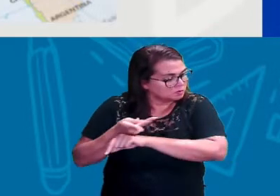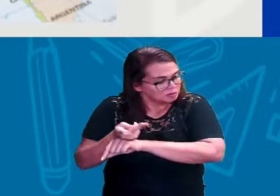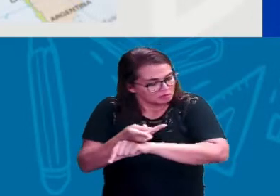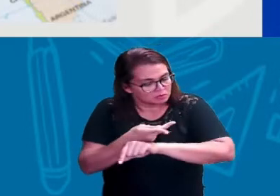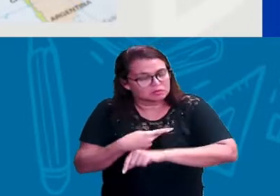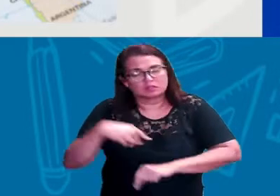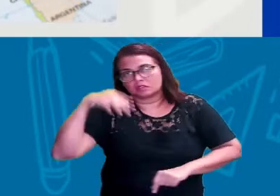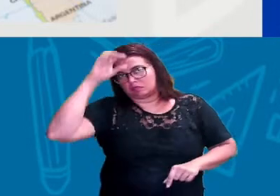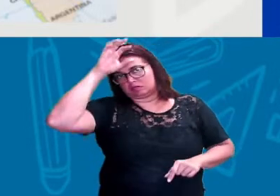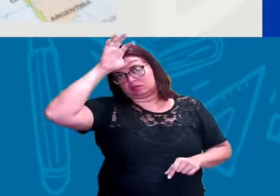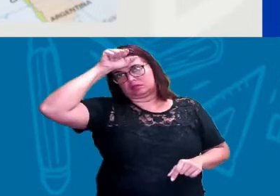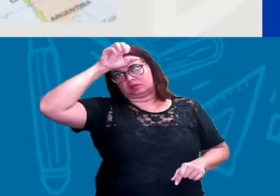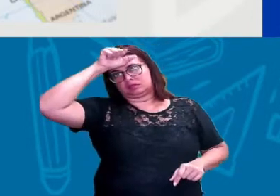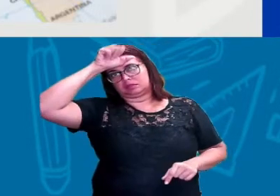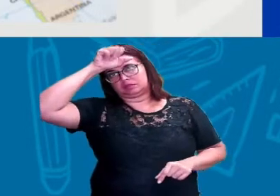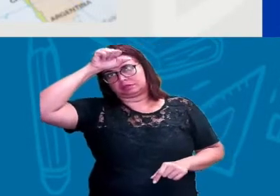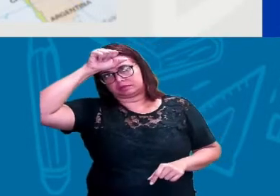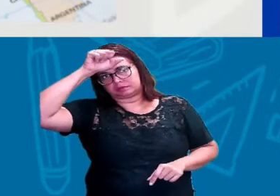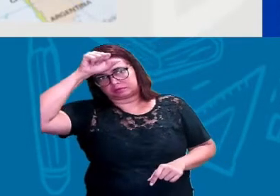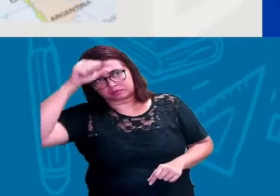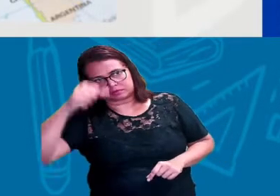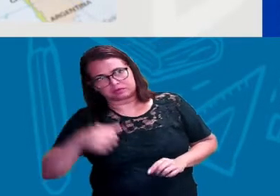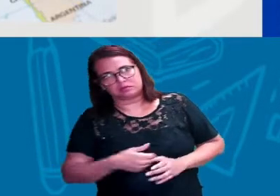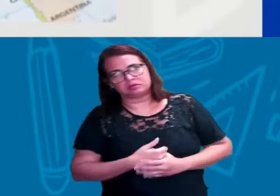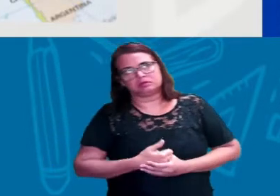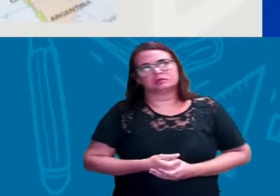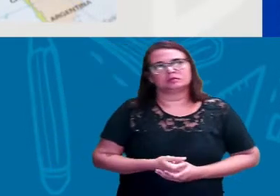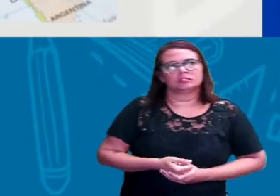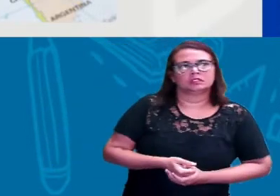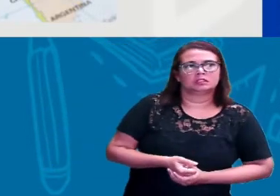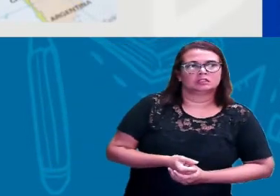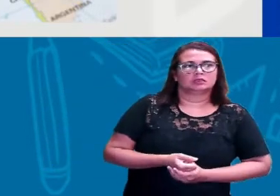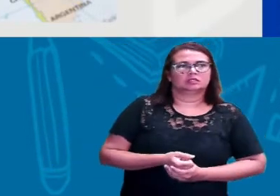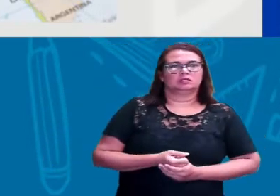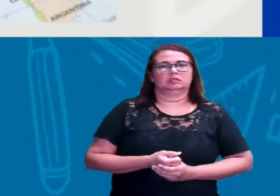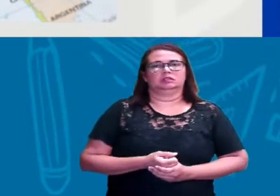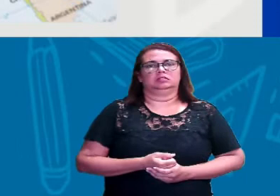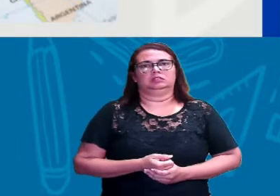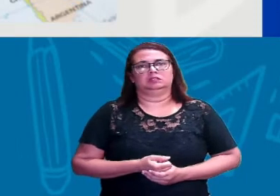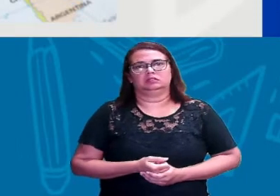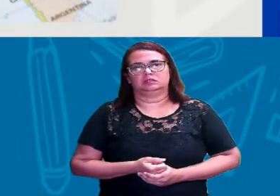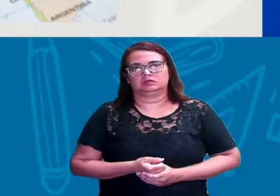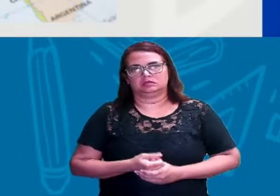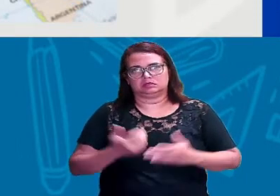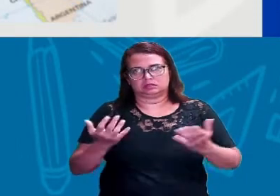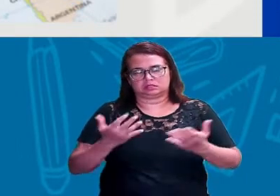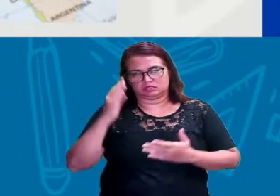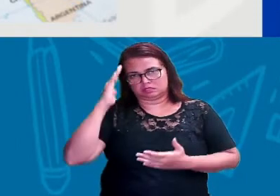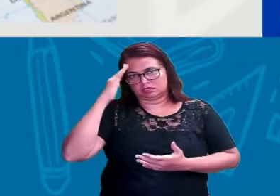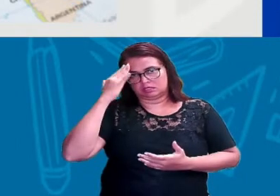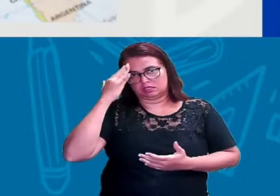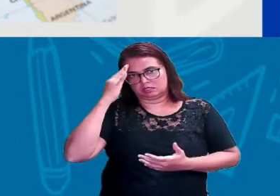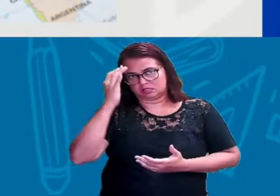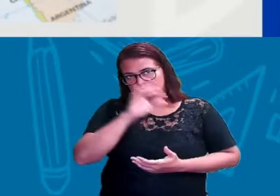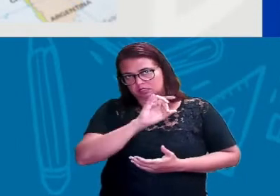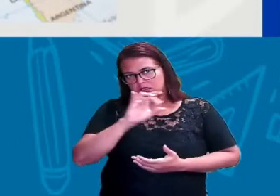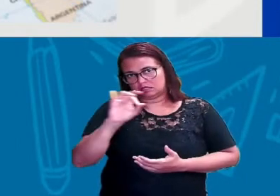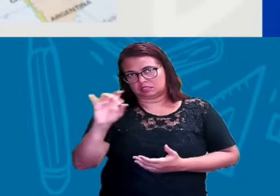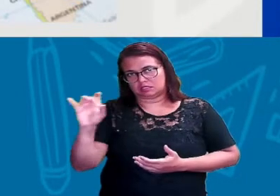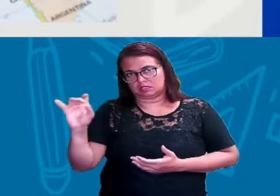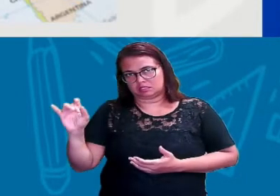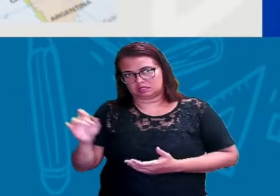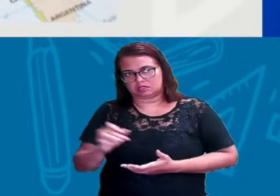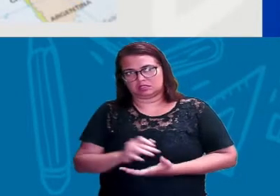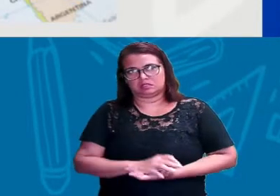mapa junto com os professores de vocês. Então vamos entender cada um deles para que a gente possa trabalhar aí em sala com os